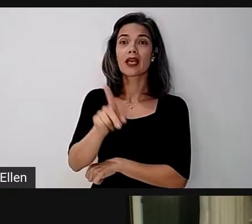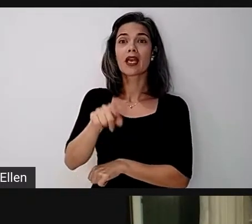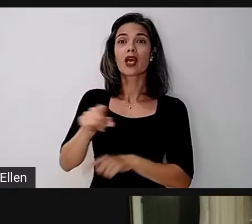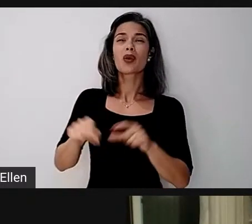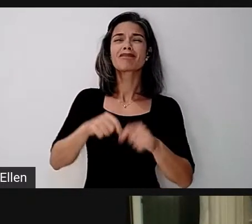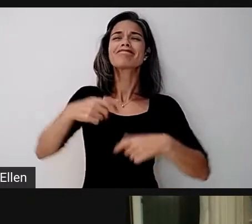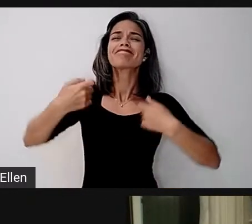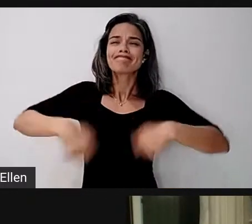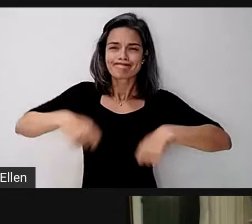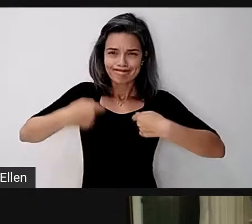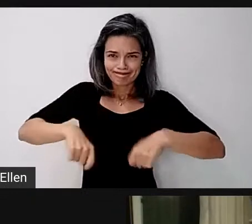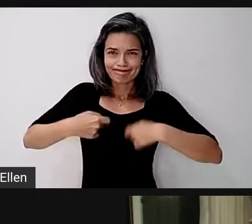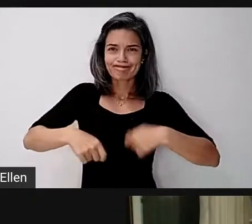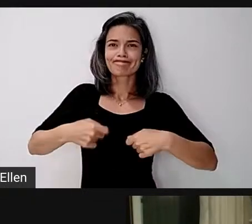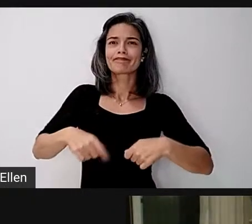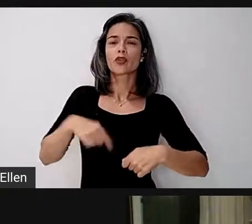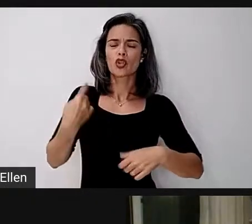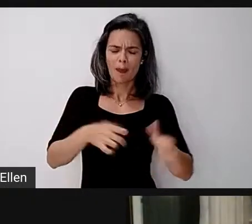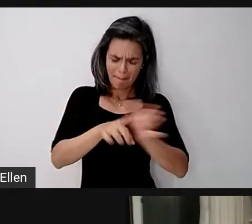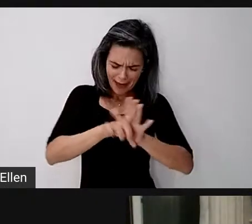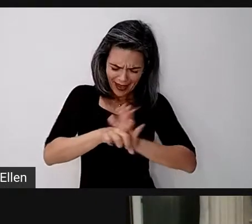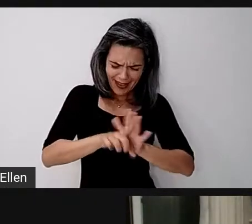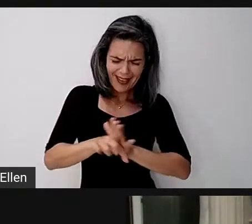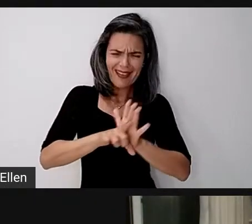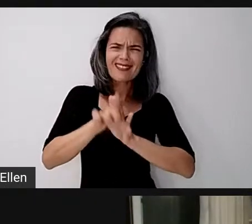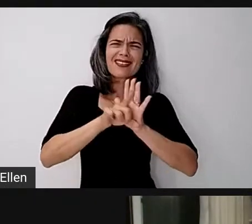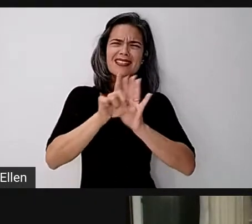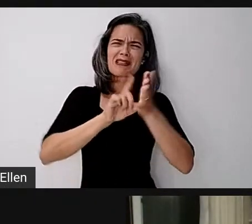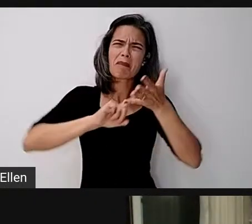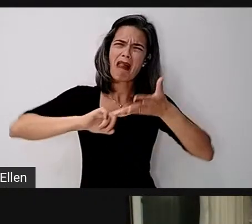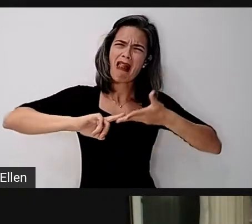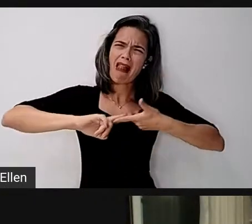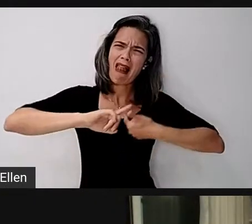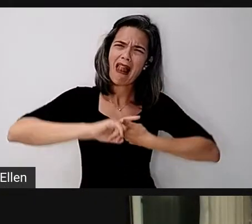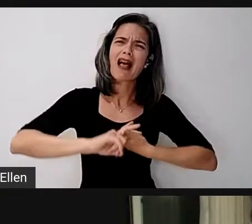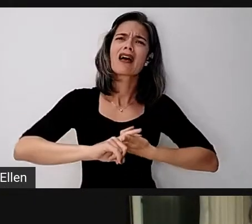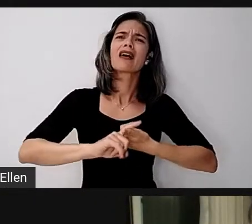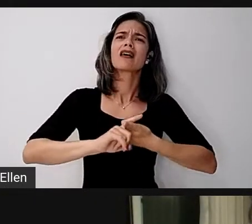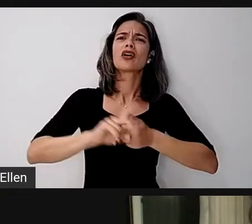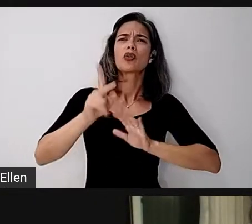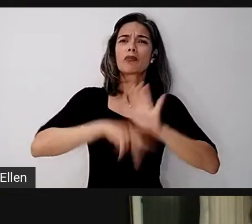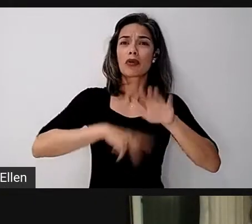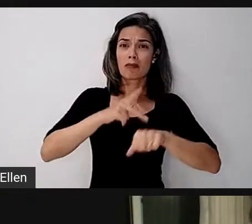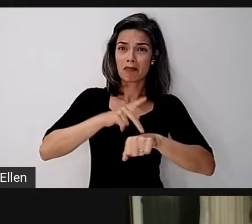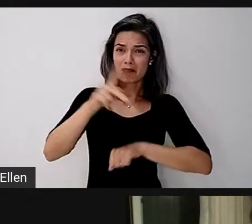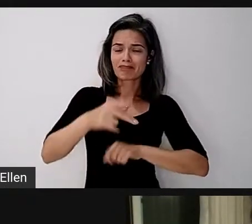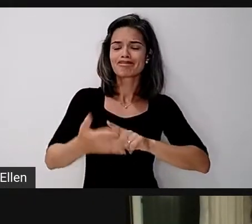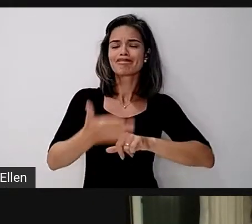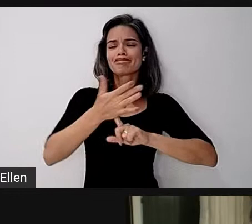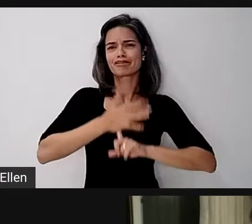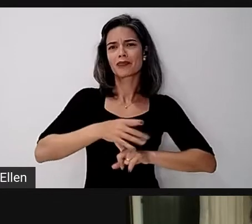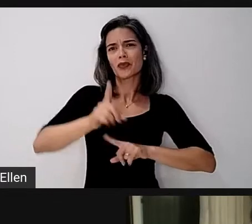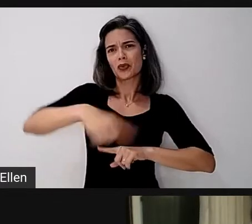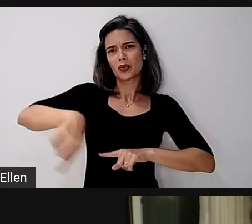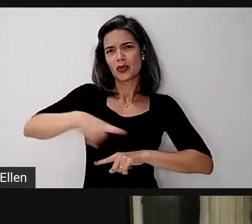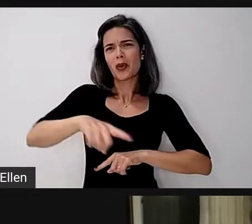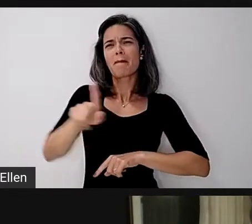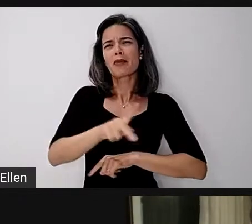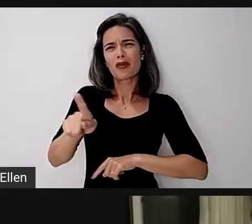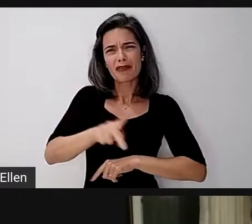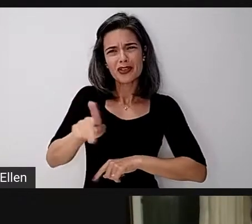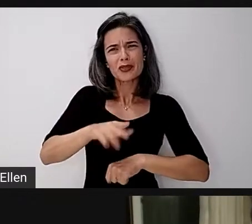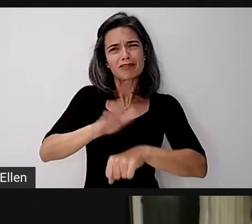necessidade. As pesquisas que nós temos desenvolvido por meio do programa de pós-graduação têm nos mostrado isso, a importância de os